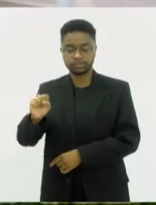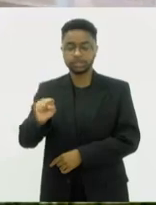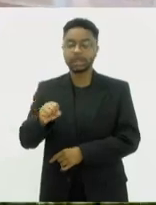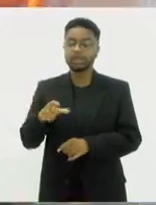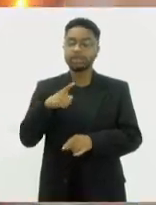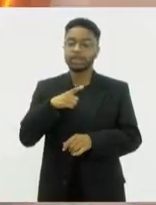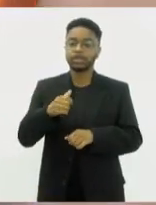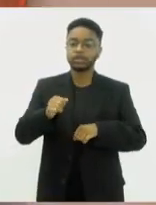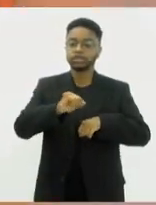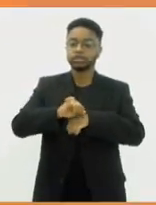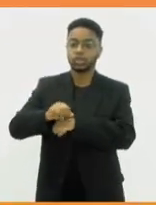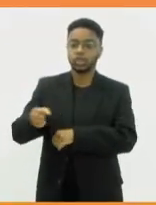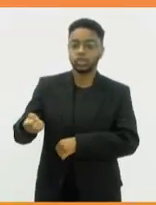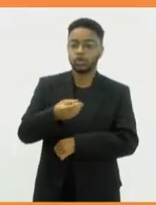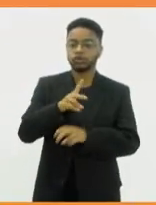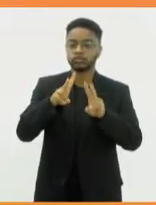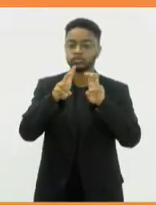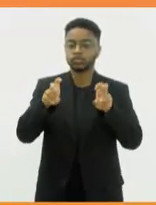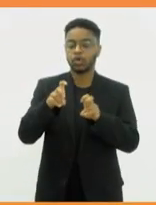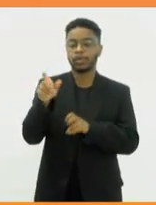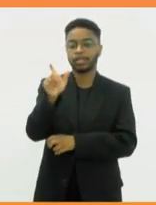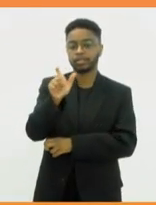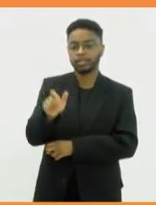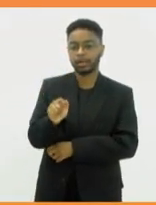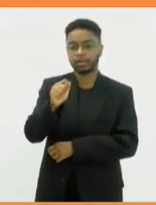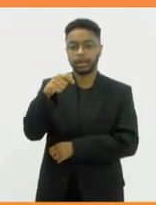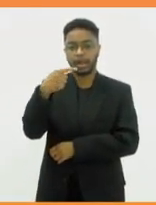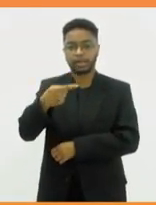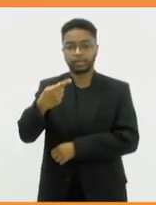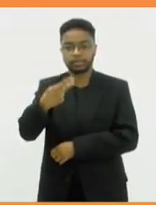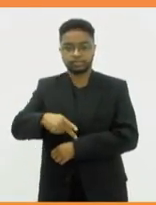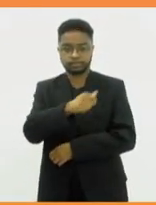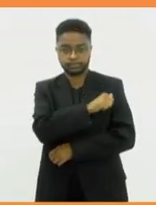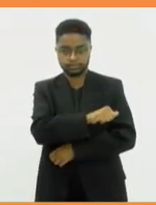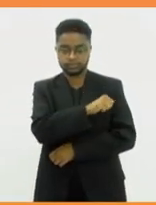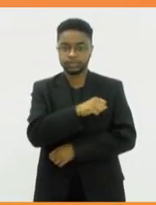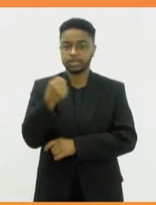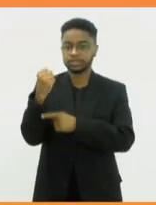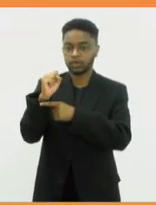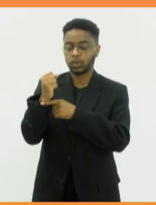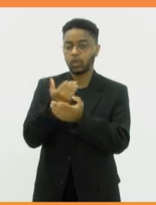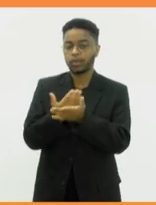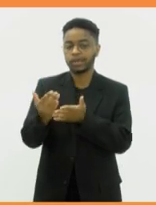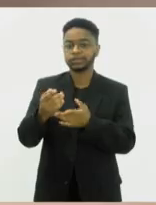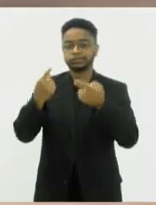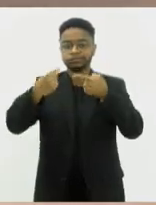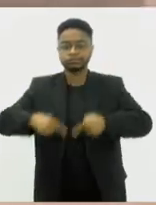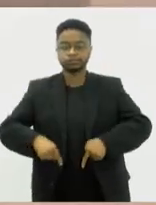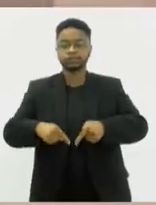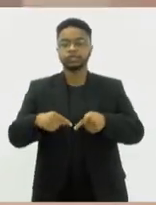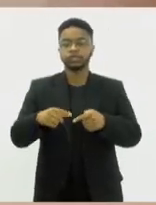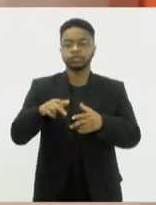centro do Rio. Saquarema reúne a nova geração do surf. O Bom Dia Lerge começa agora.